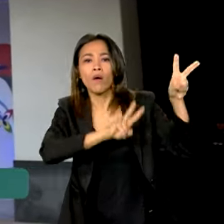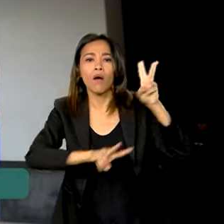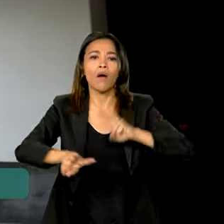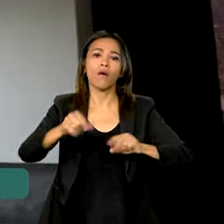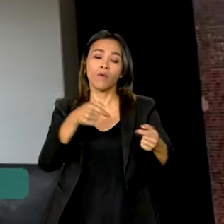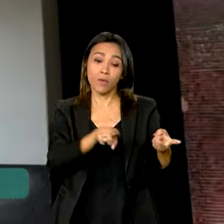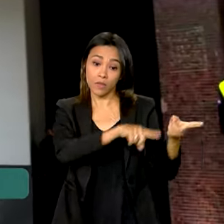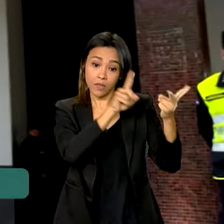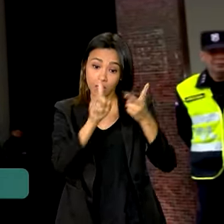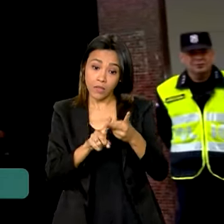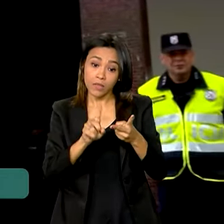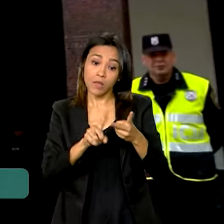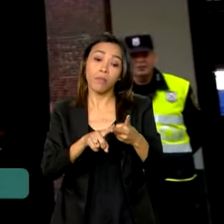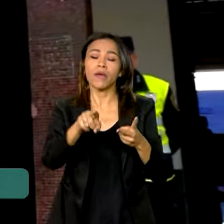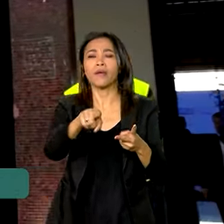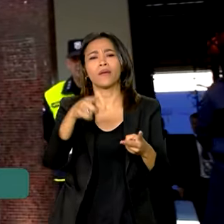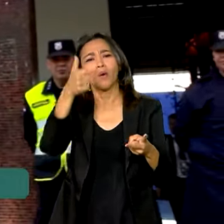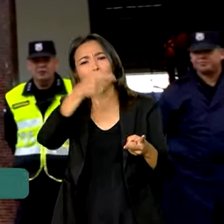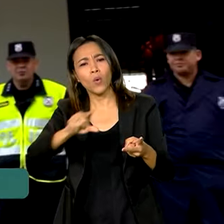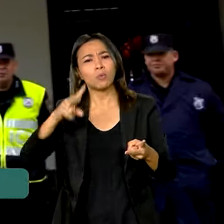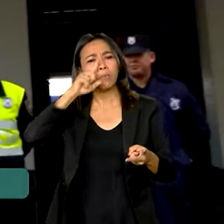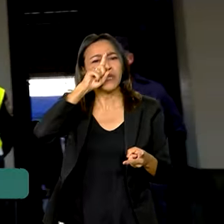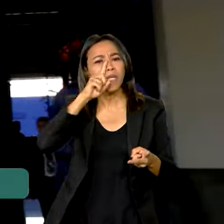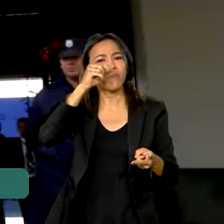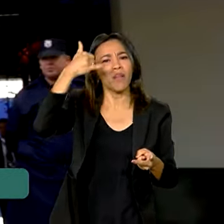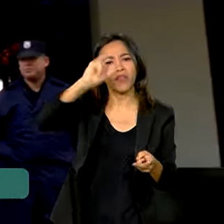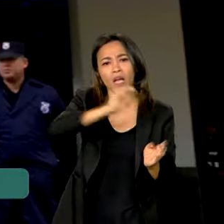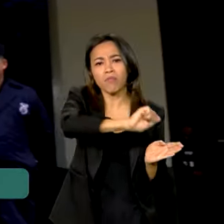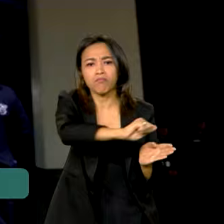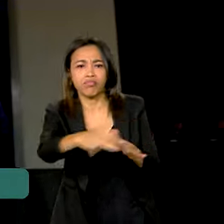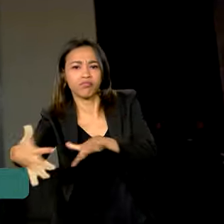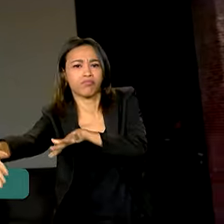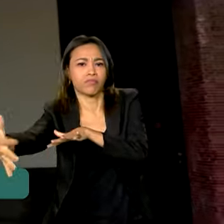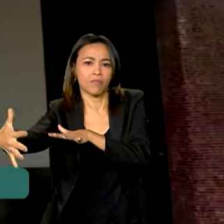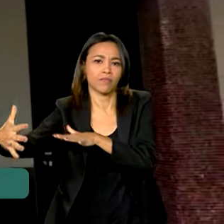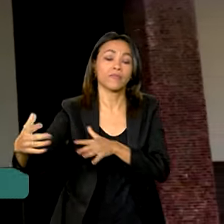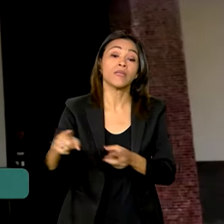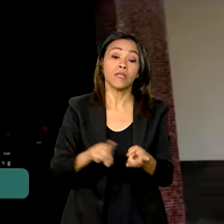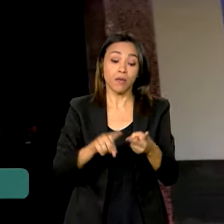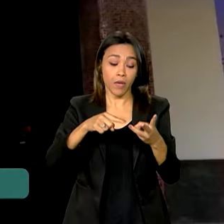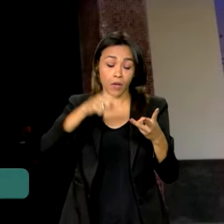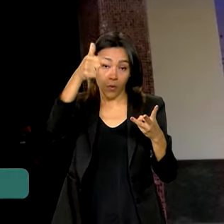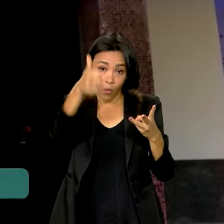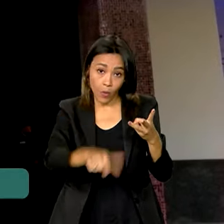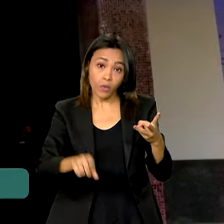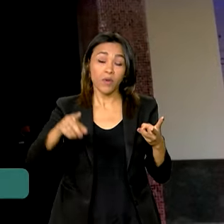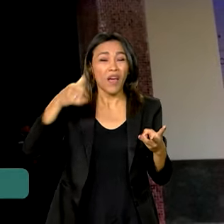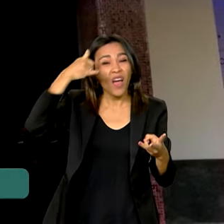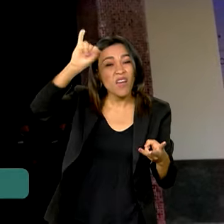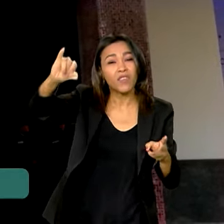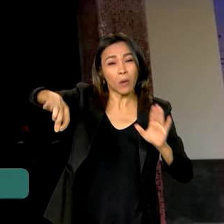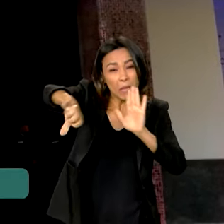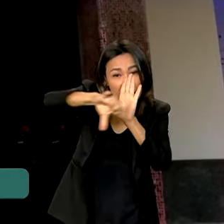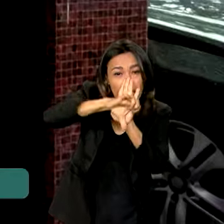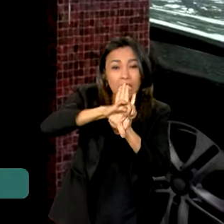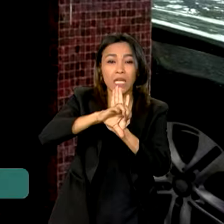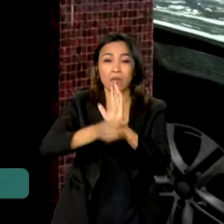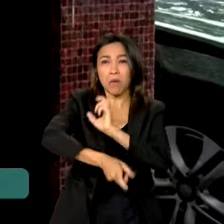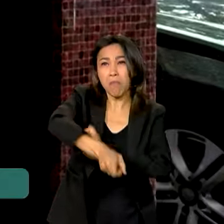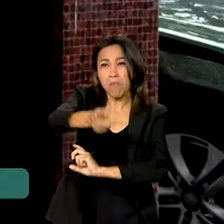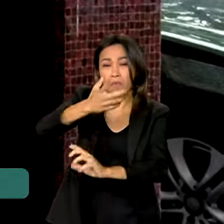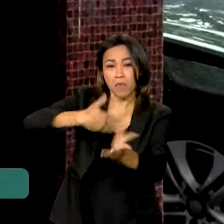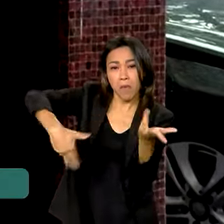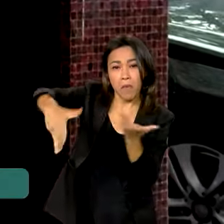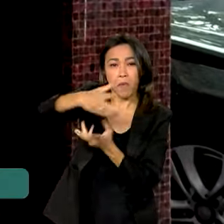integral de risco de desastres. Os membros também devem declarar medidas de combate ao crime organizado transnacional e